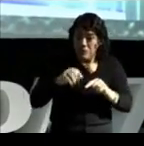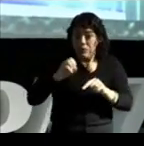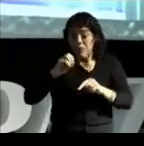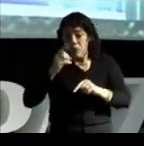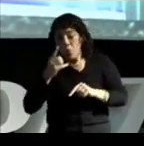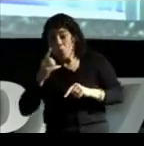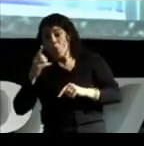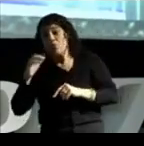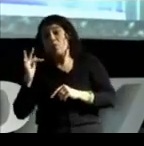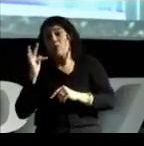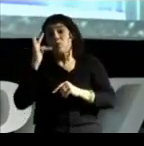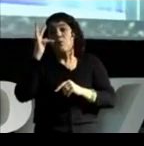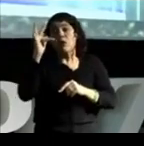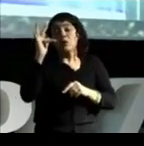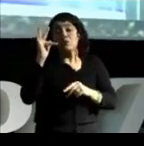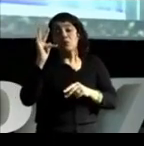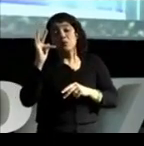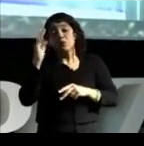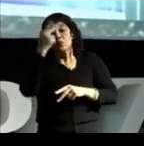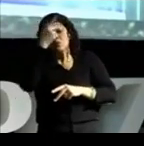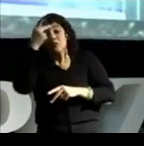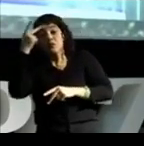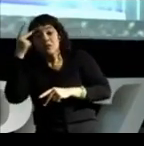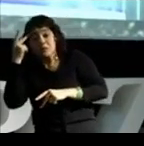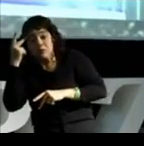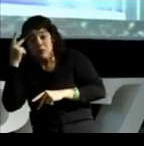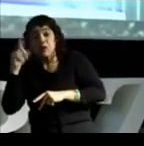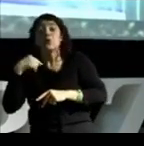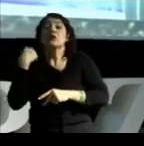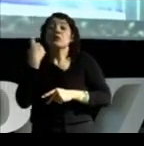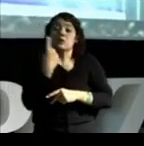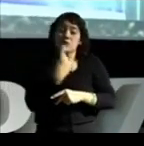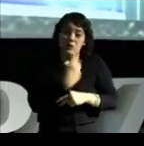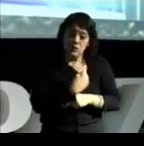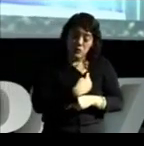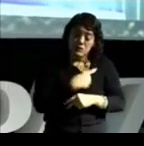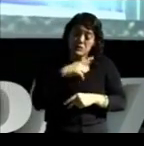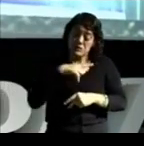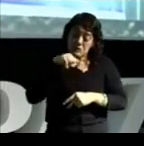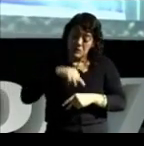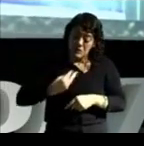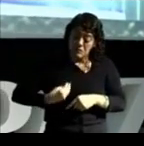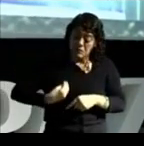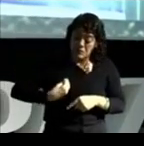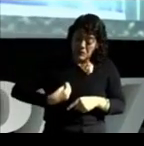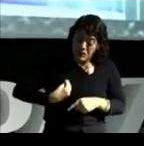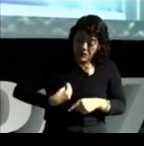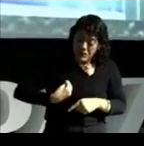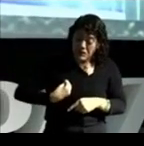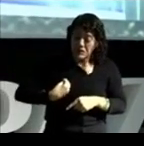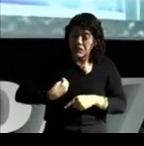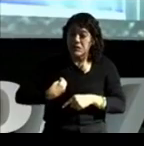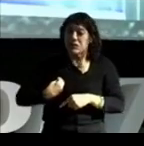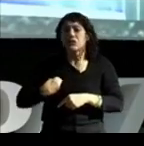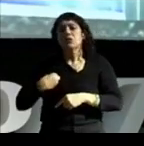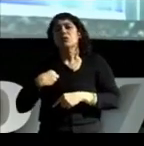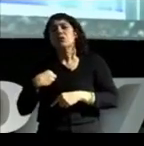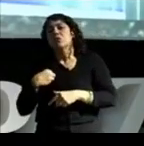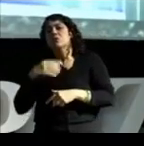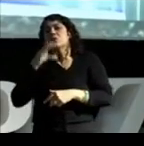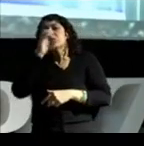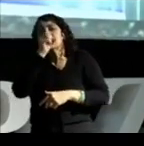gerações futuras. Nós estamos aqui, num fim de semana